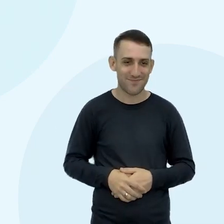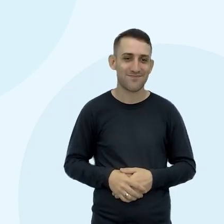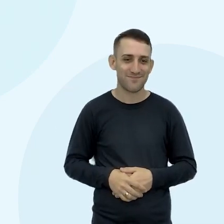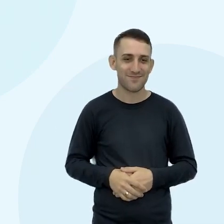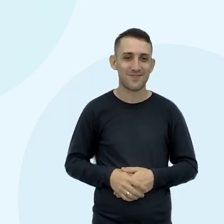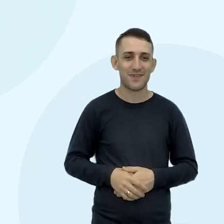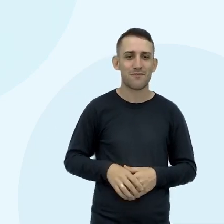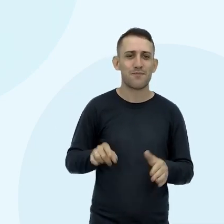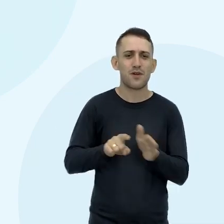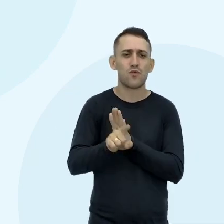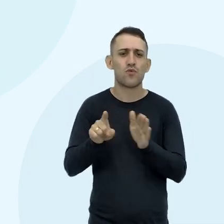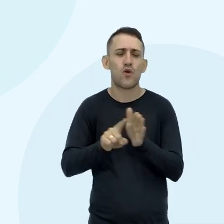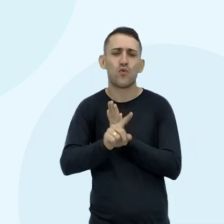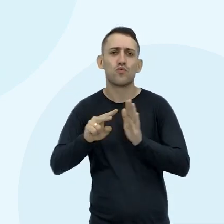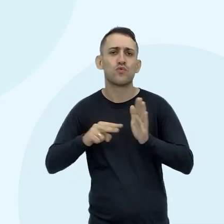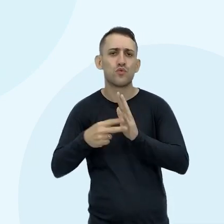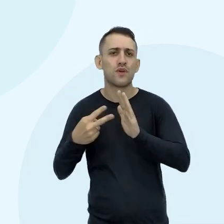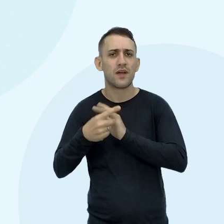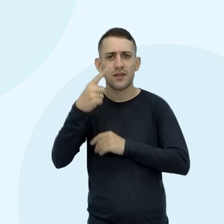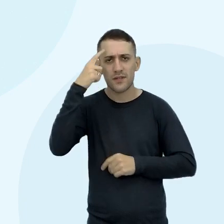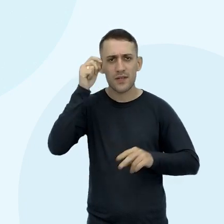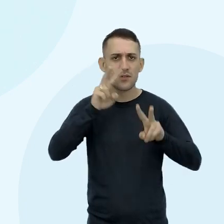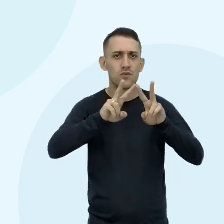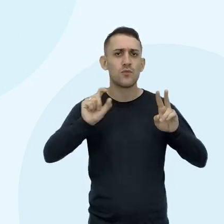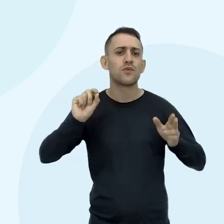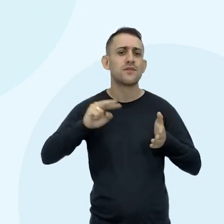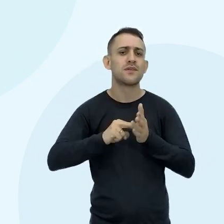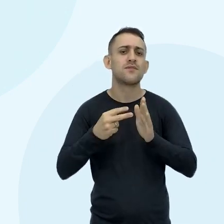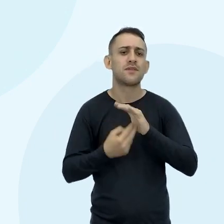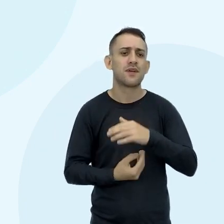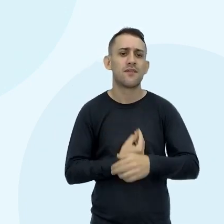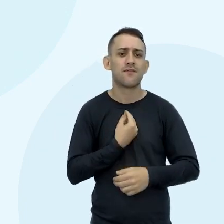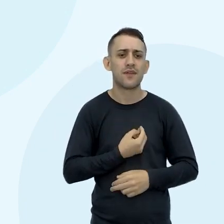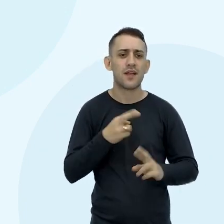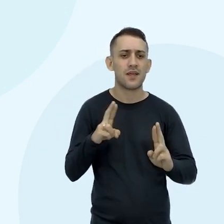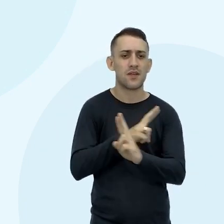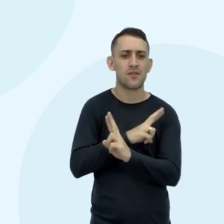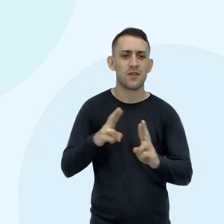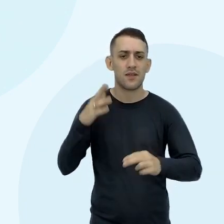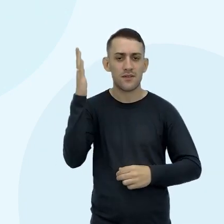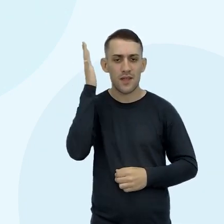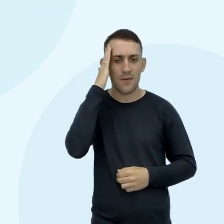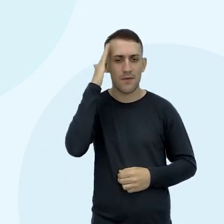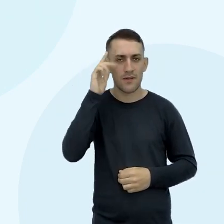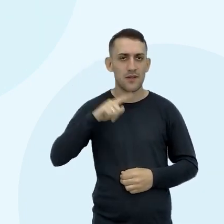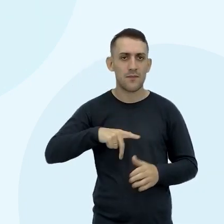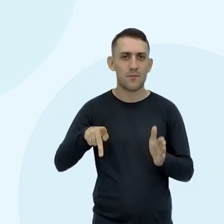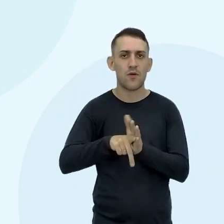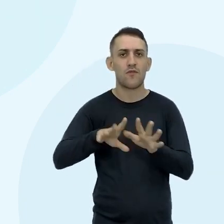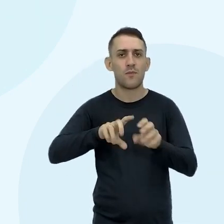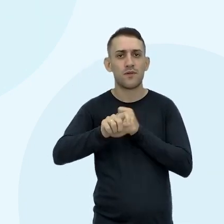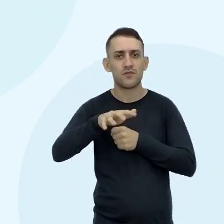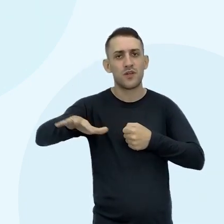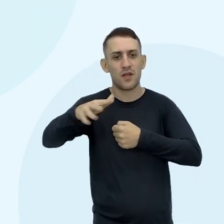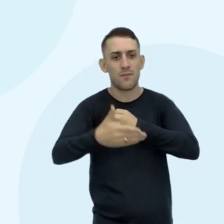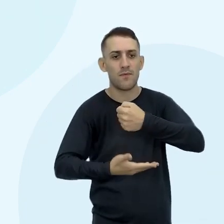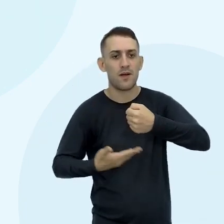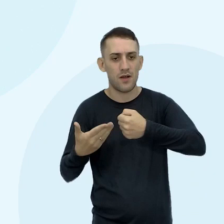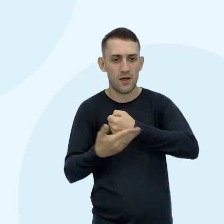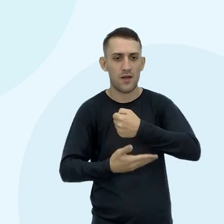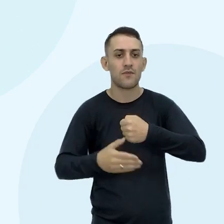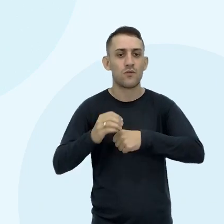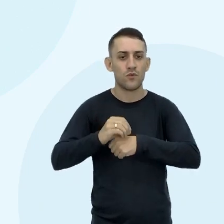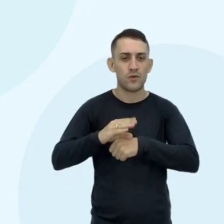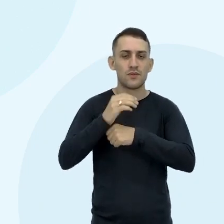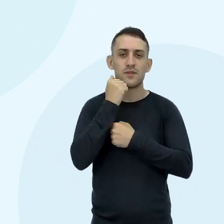Questionar O significado E as ideias Sobre o que é vida Relacionando Saberes trazidos Da formação geral básica Isso é importante